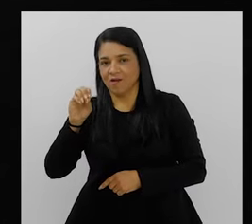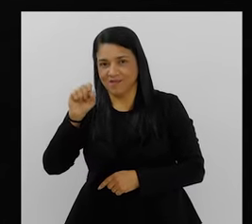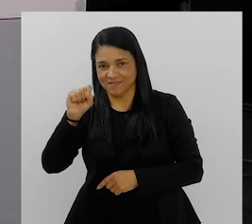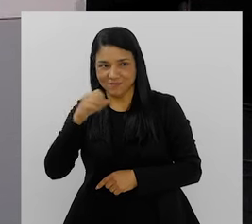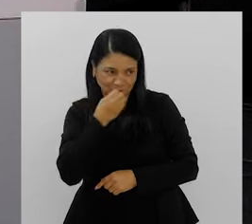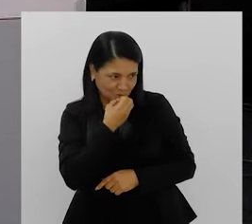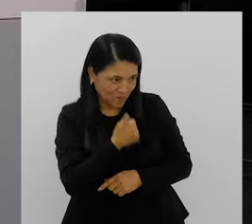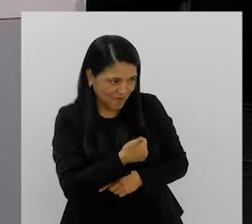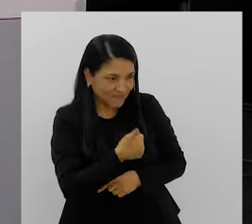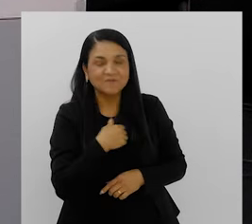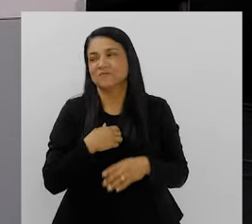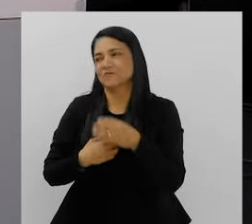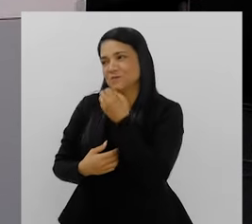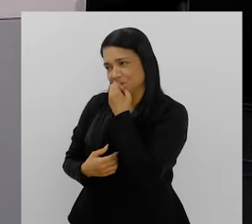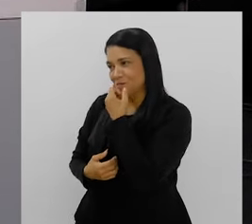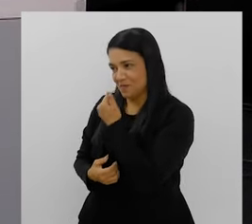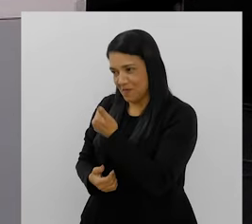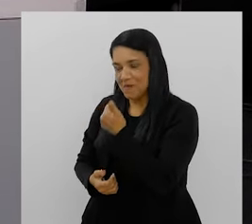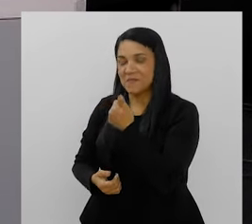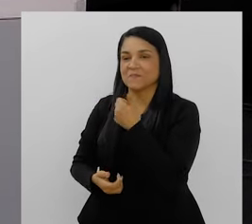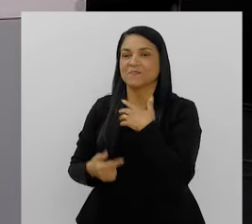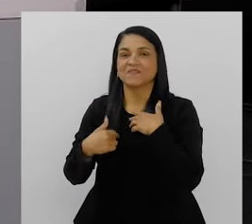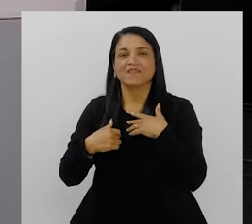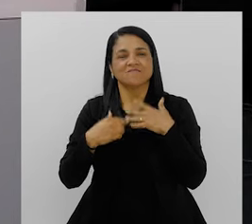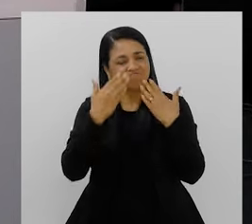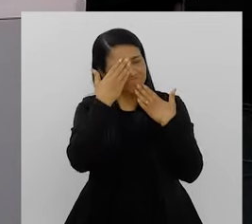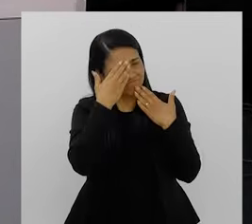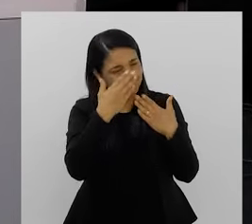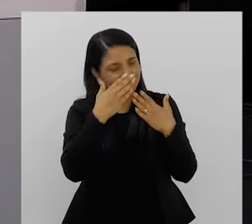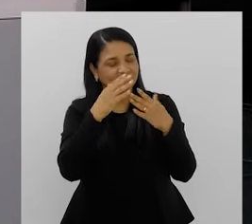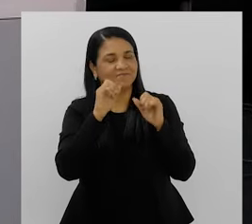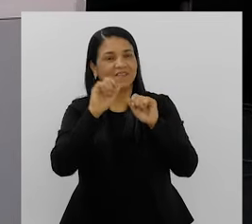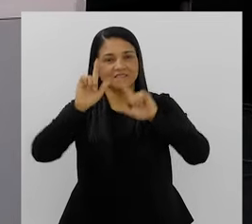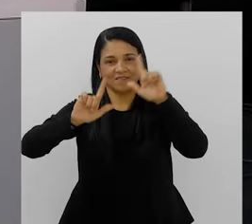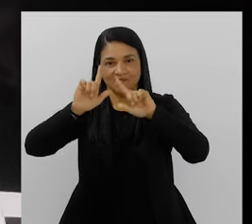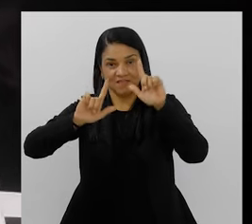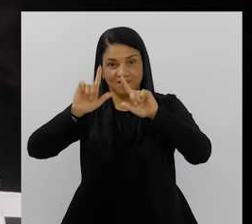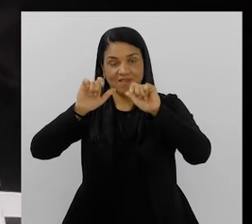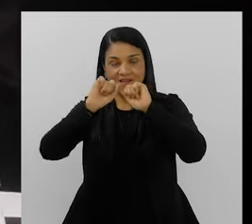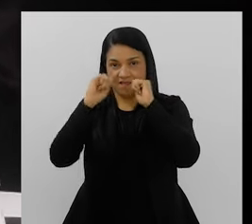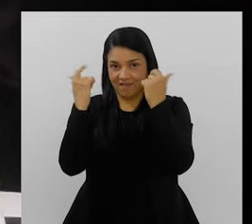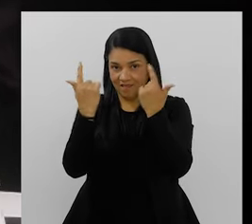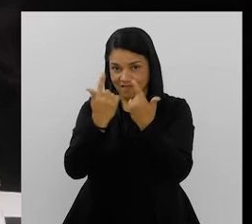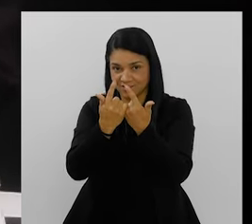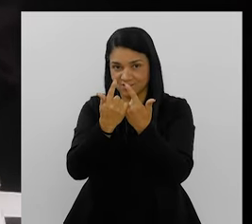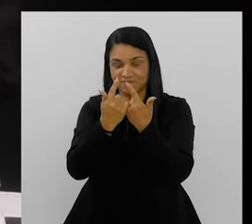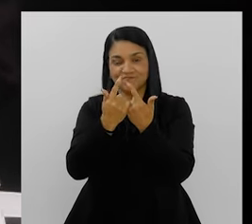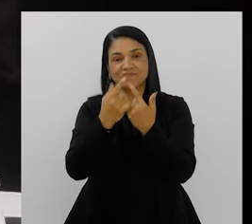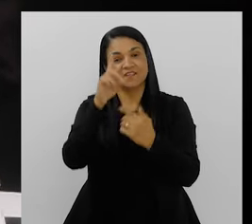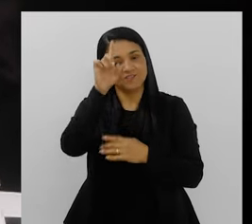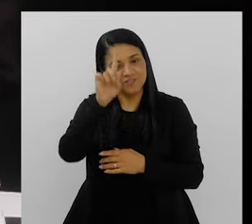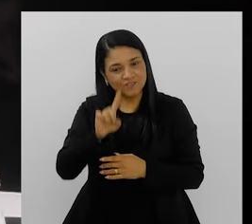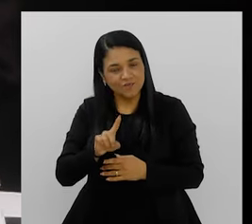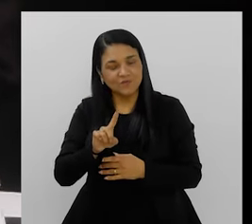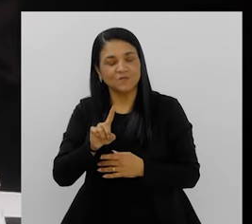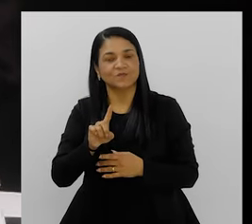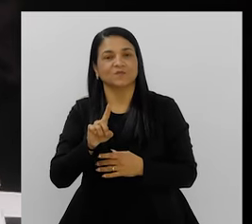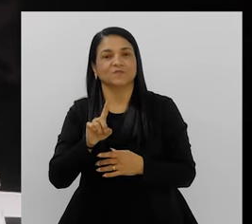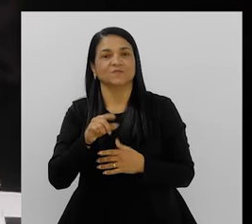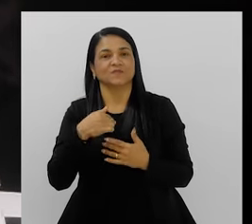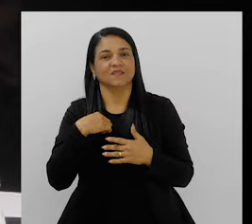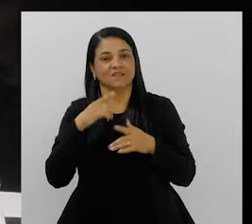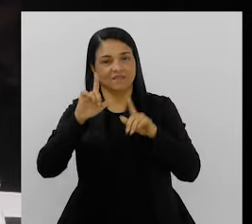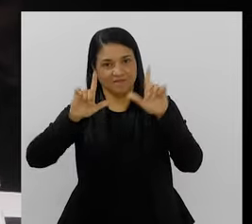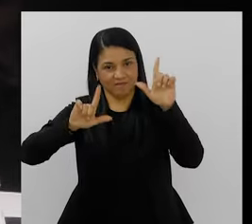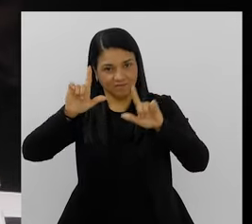Mara? Tudo bem. Te agradecer muito em nome da TV Alerja, a direção da casa, a tua presença, para poder falar um